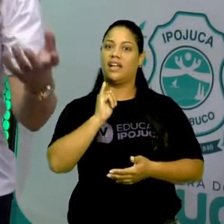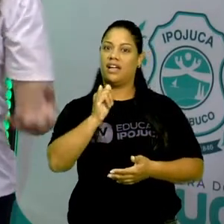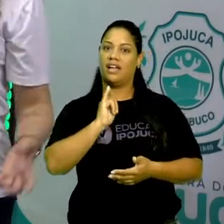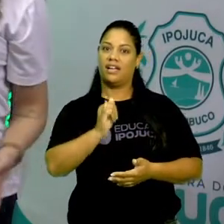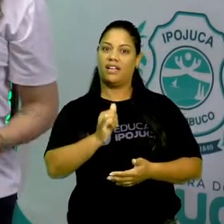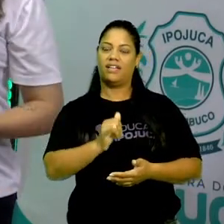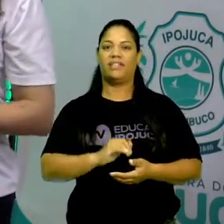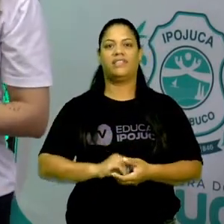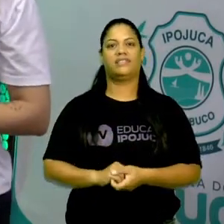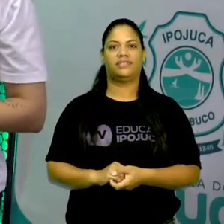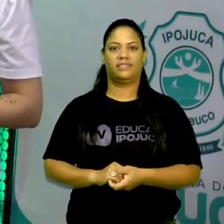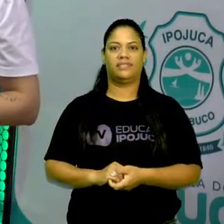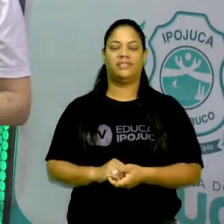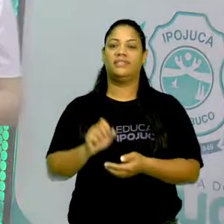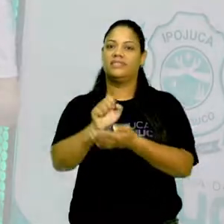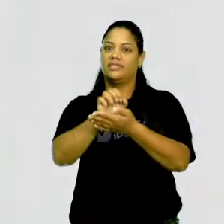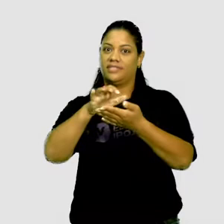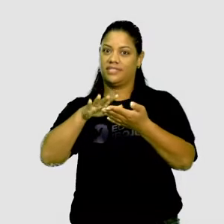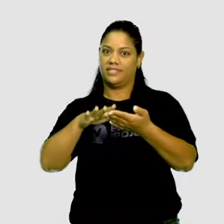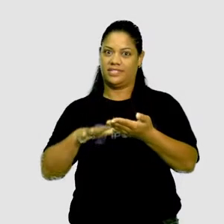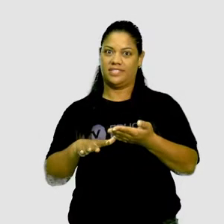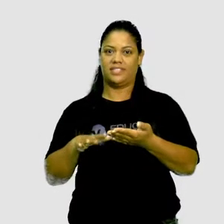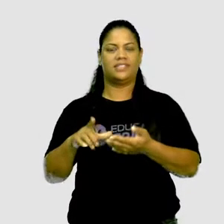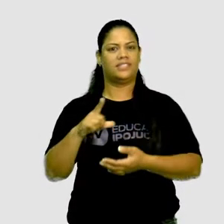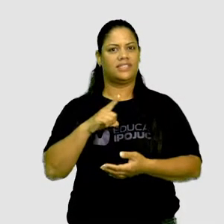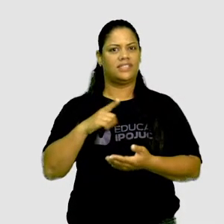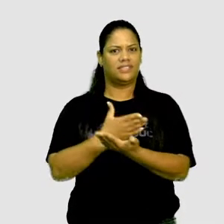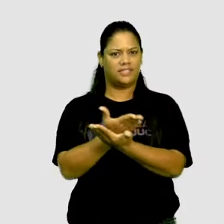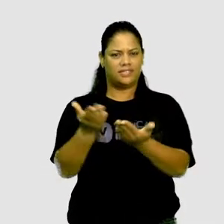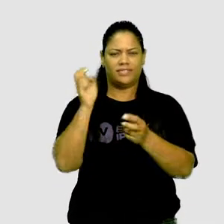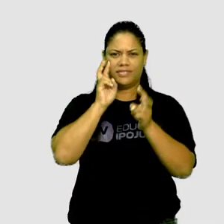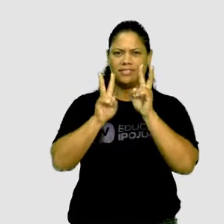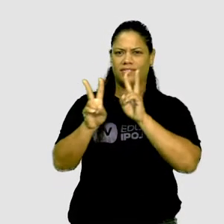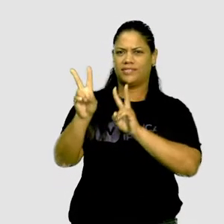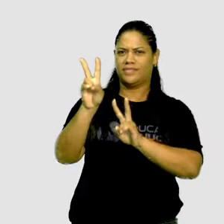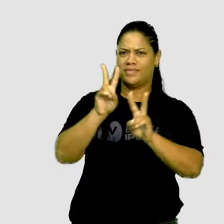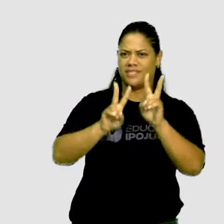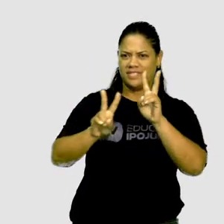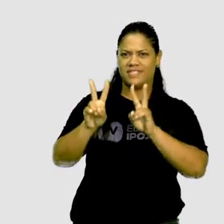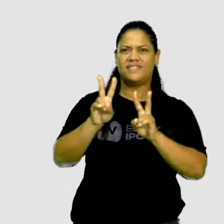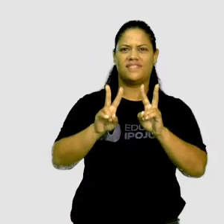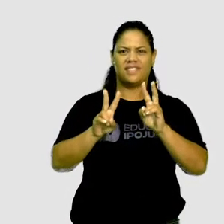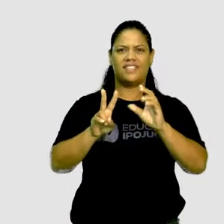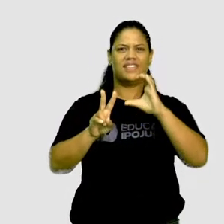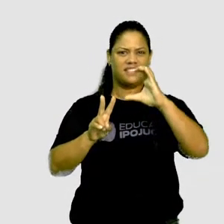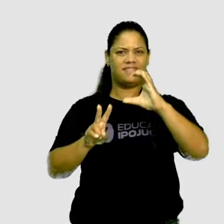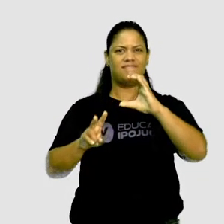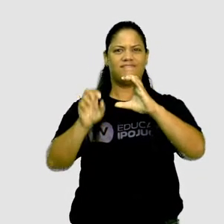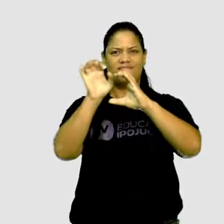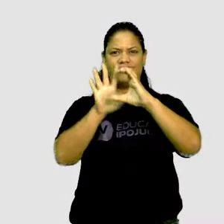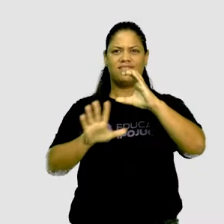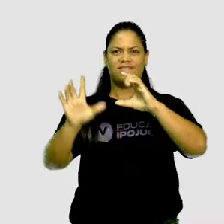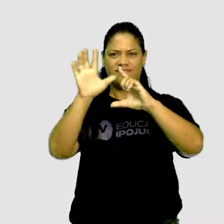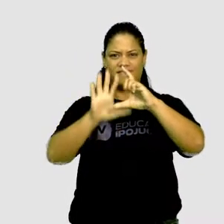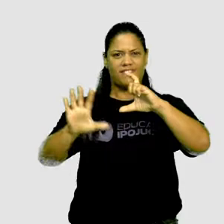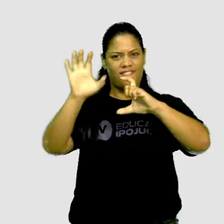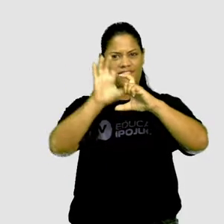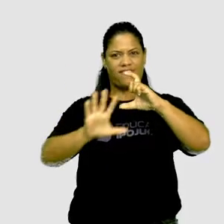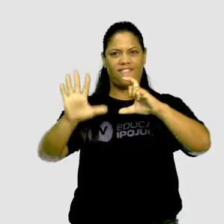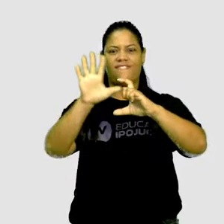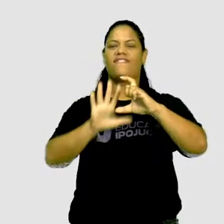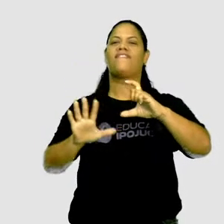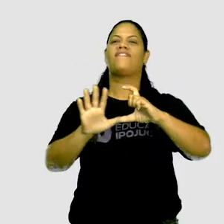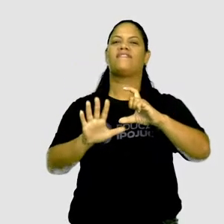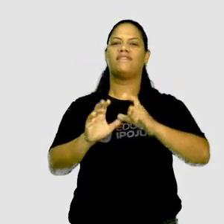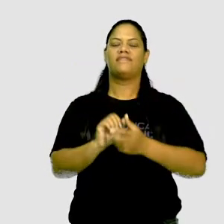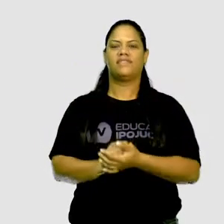aí, no desafio da hora, ficou aí para vocês observarem a charge e que produzisse uma fala para o balão,